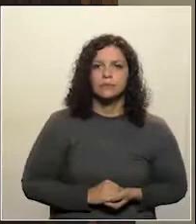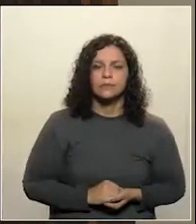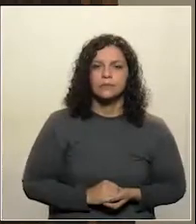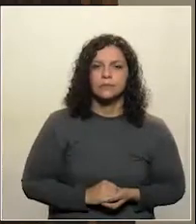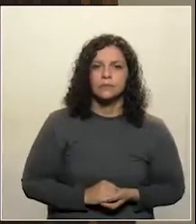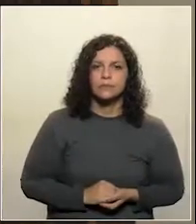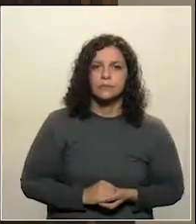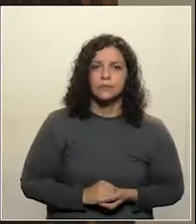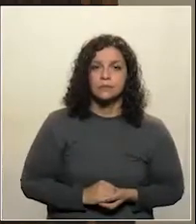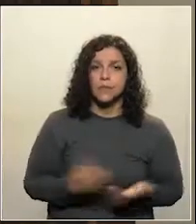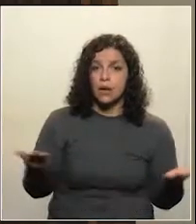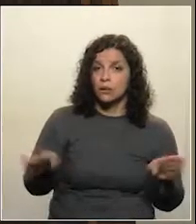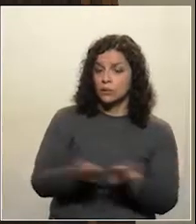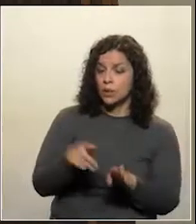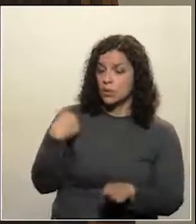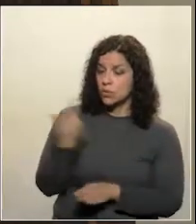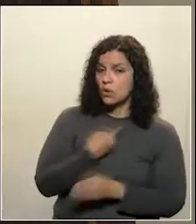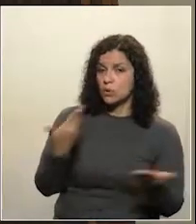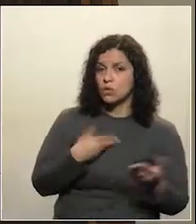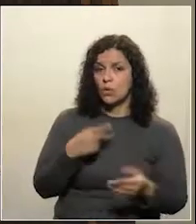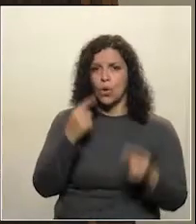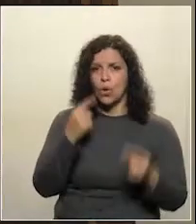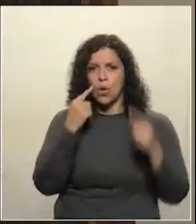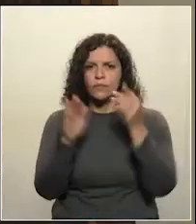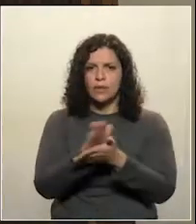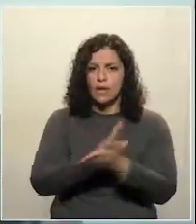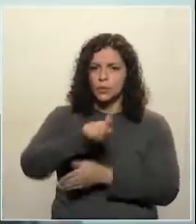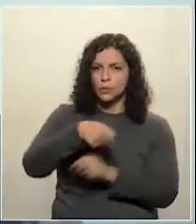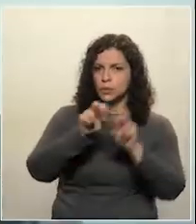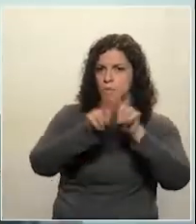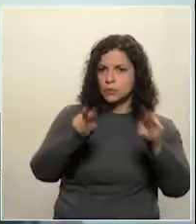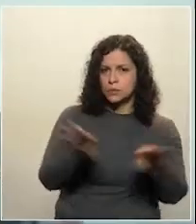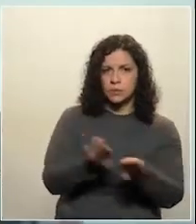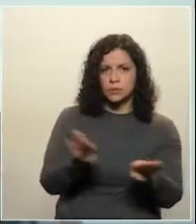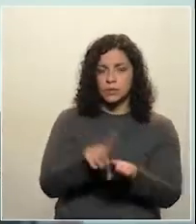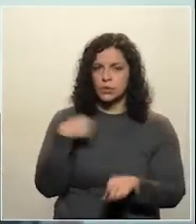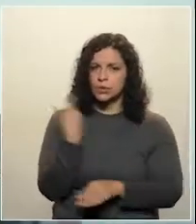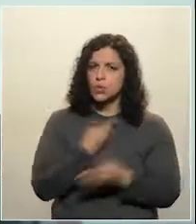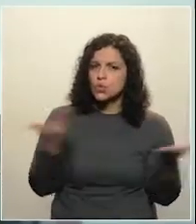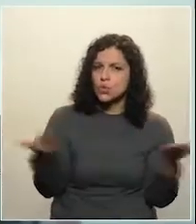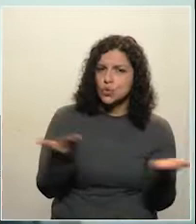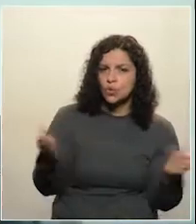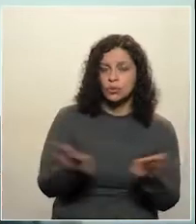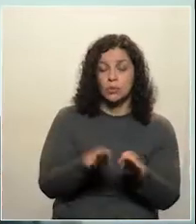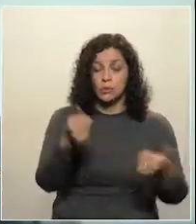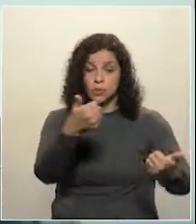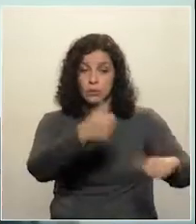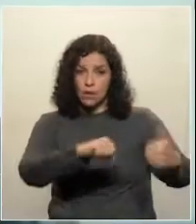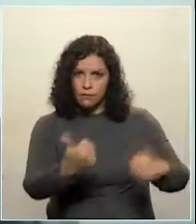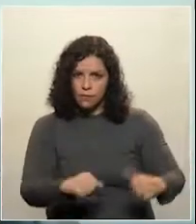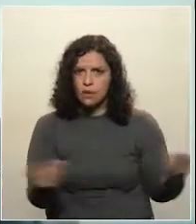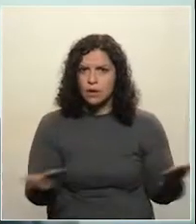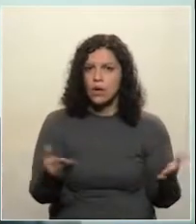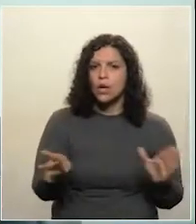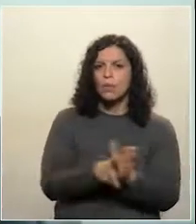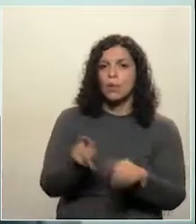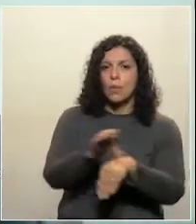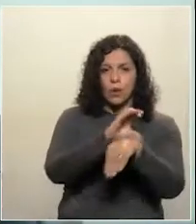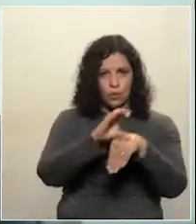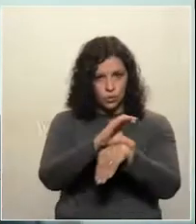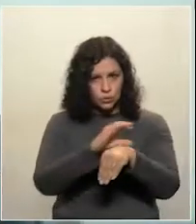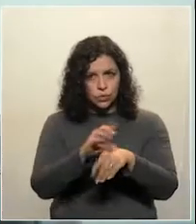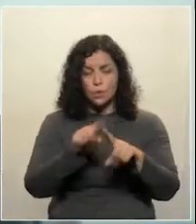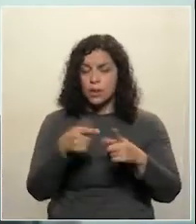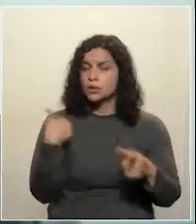Pois não, senhor presidente. Então, para que nós não tenhamos dúvidas sobre isso, obviamente que hoje nós vamos analisar a parte de constitucionalidade,